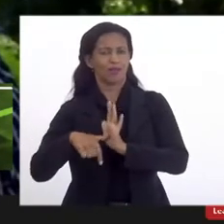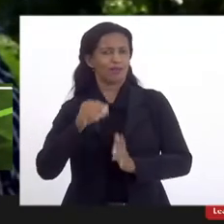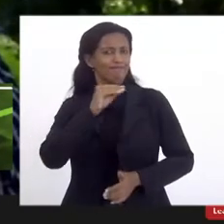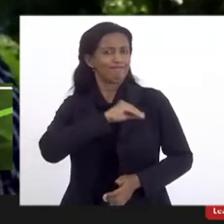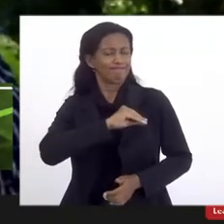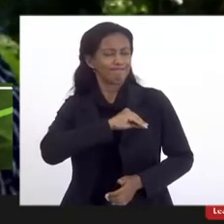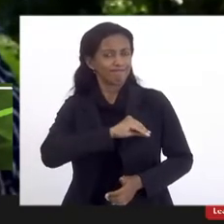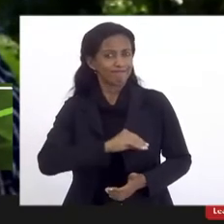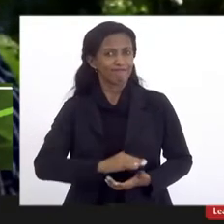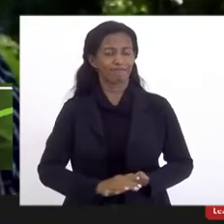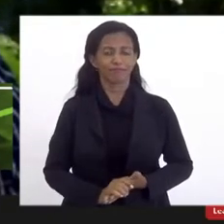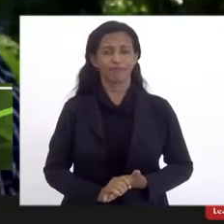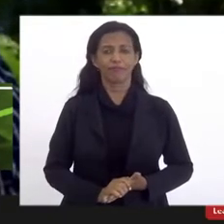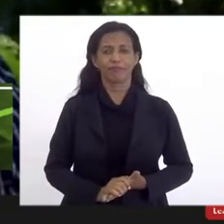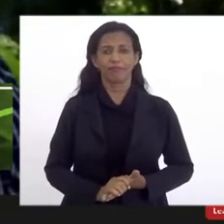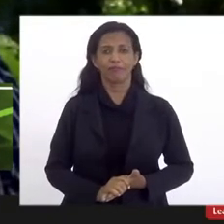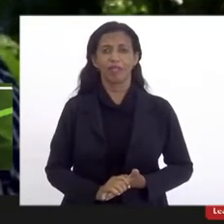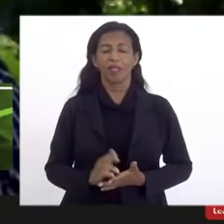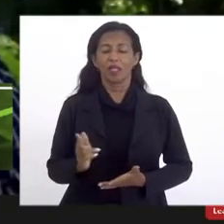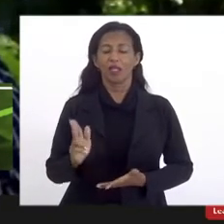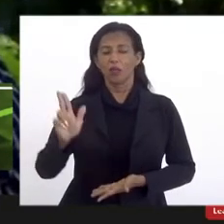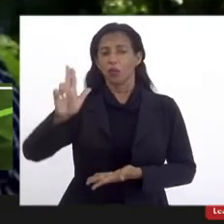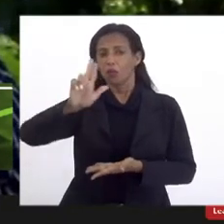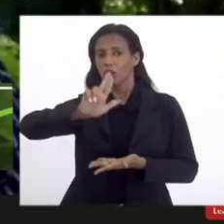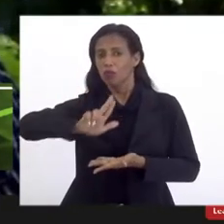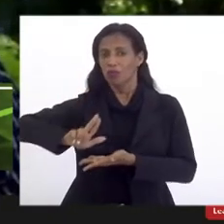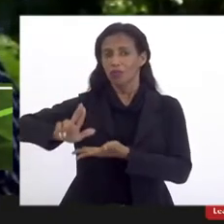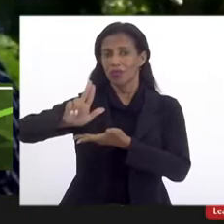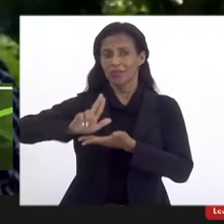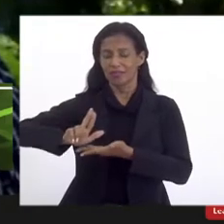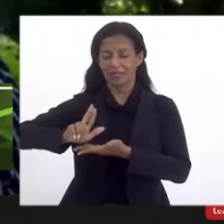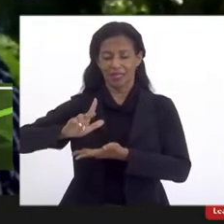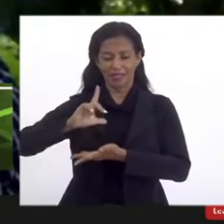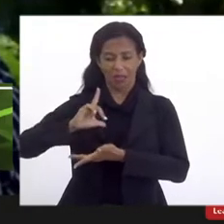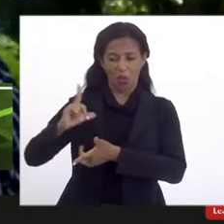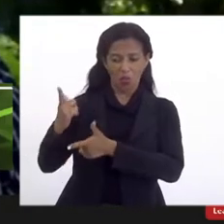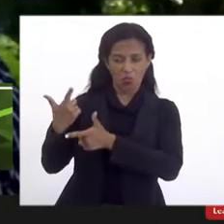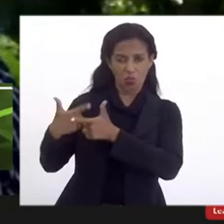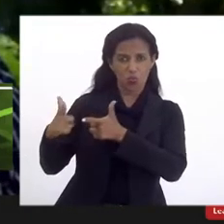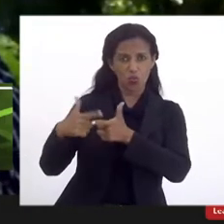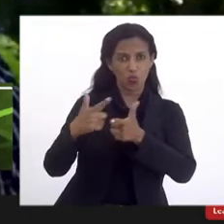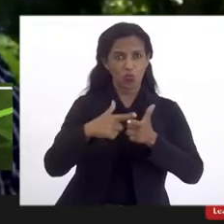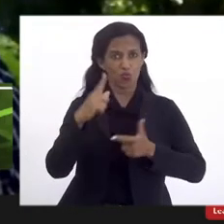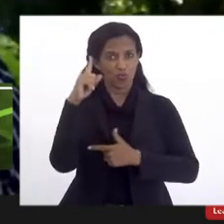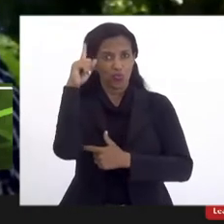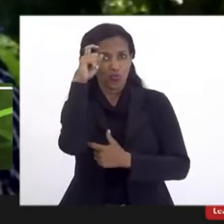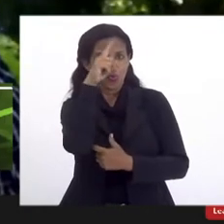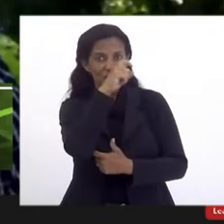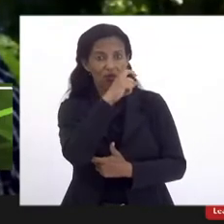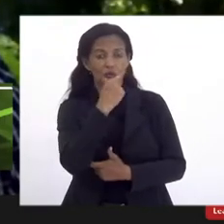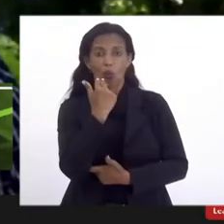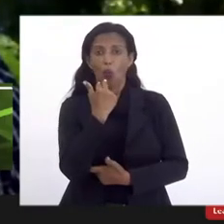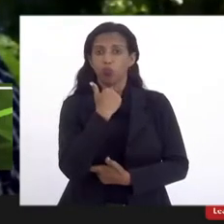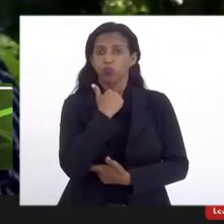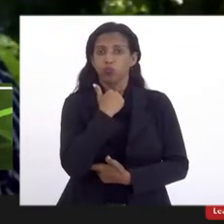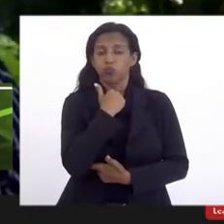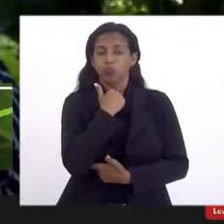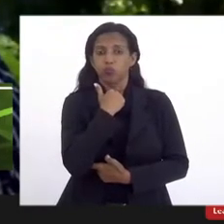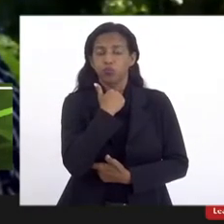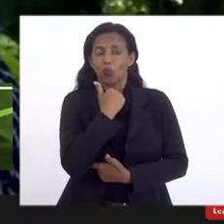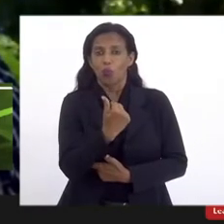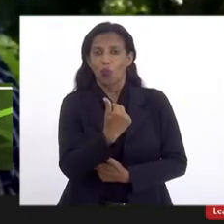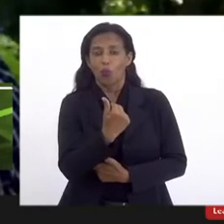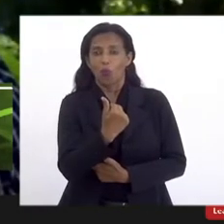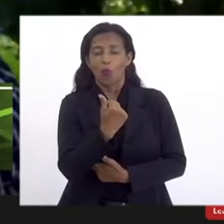e uma universidade que passa por uma situação dessa, ela não pode recusar um